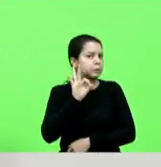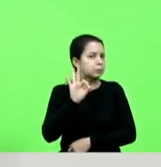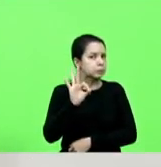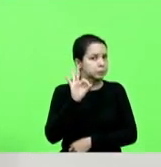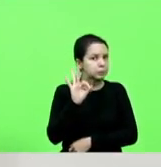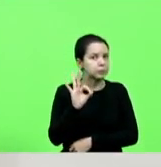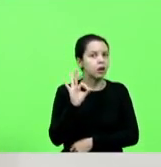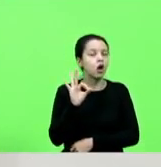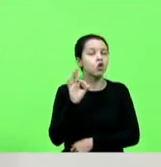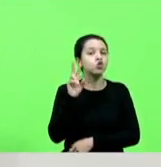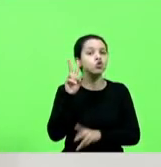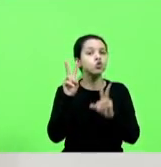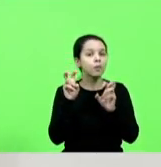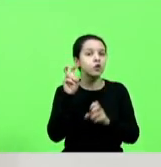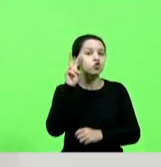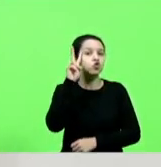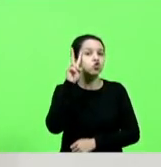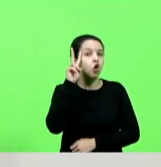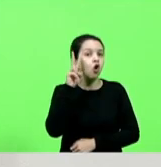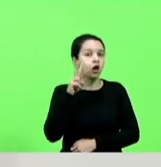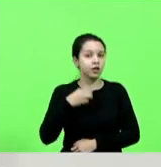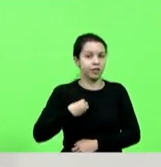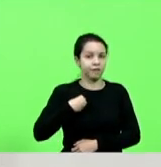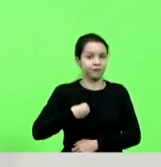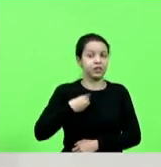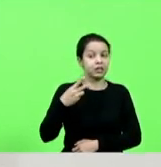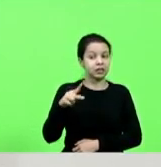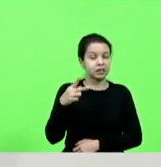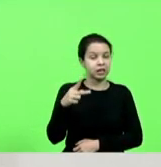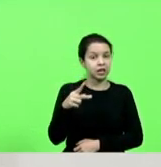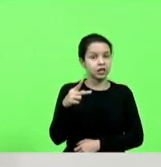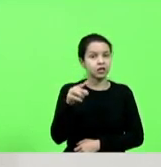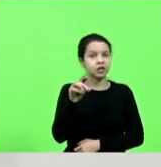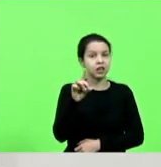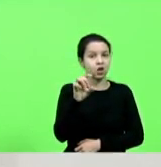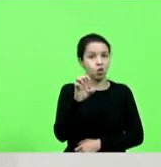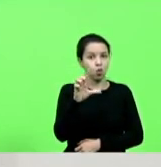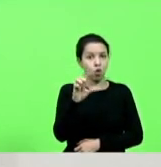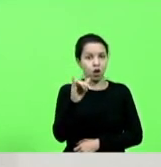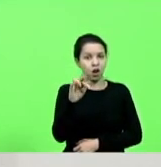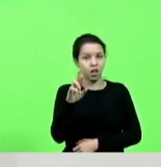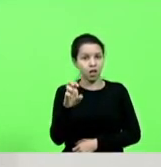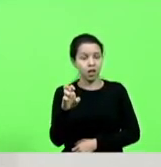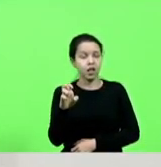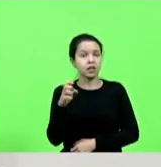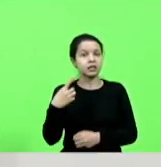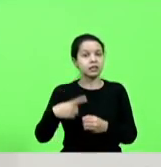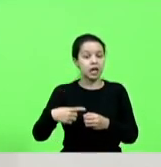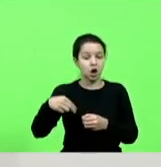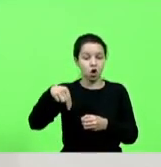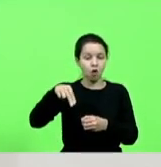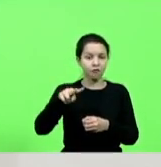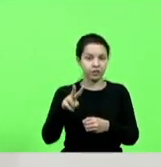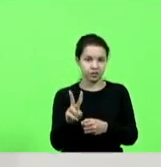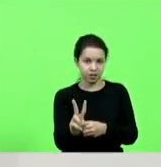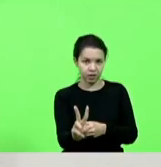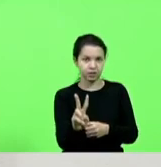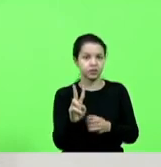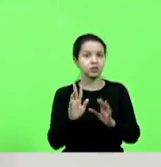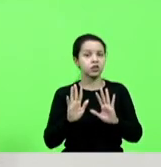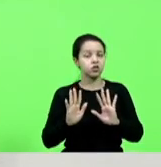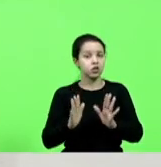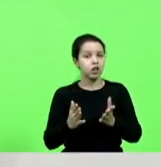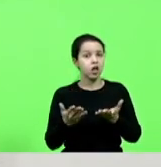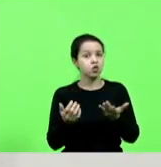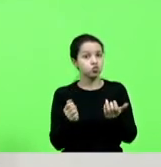história de vida do seu Deolir lá de Nova Veneza que simboliza juntamente com o seu